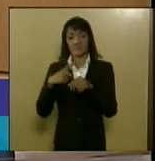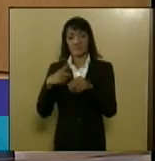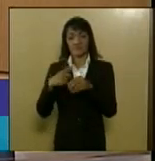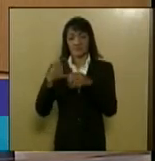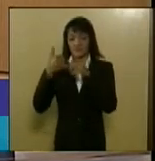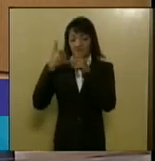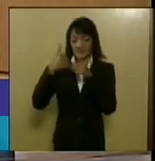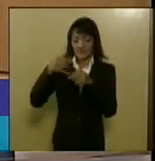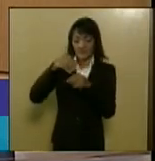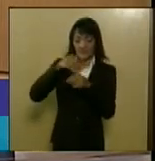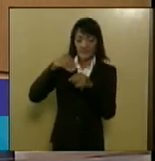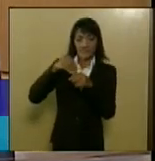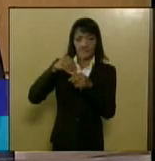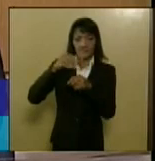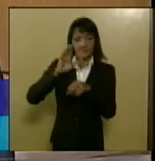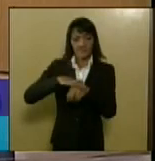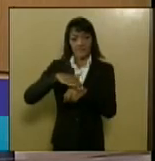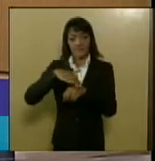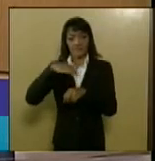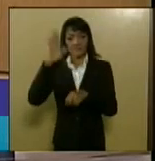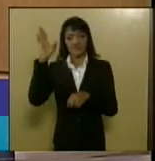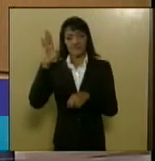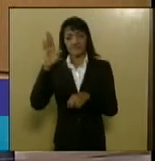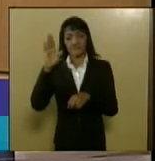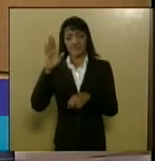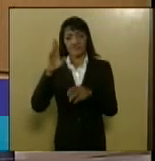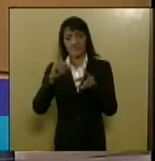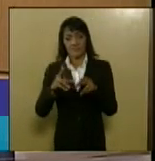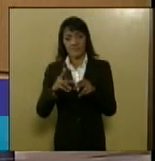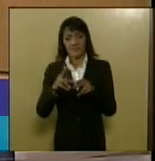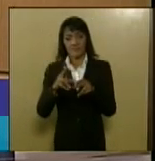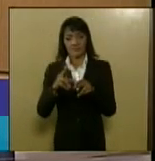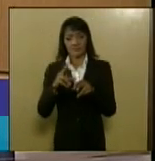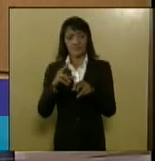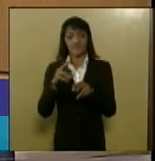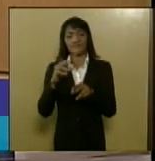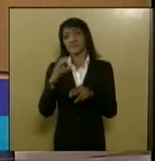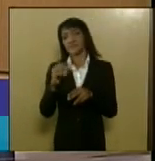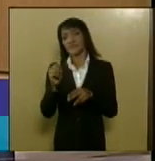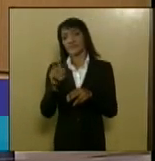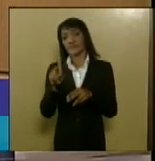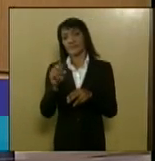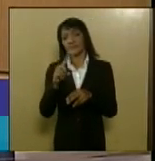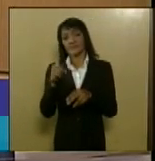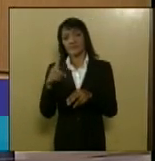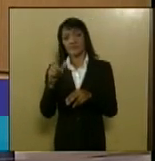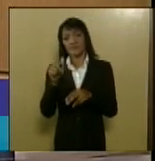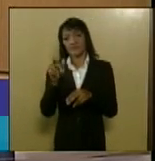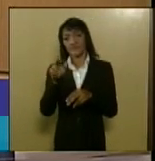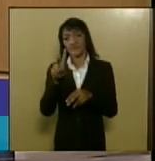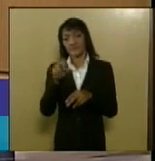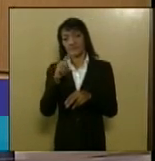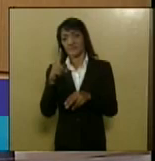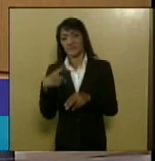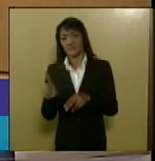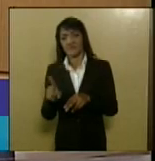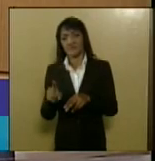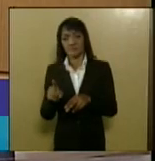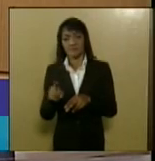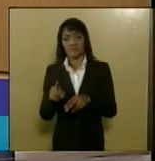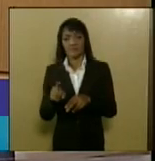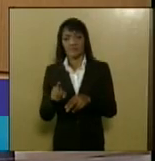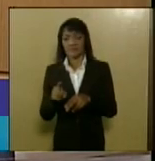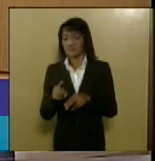utilizam uma forma de carvão que ainda causa um efeito mais deletério sobre a